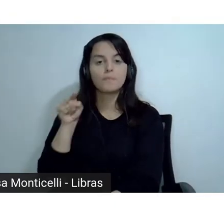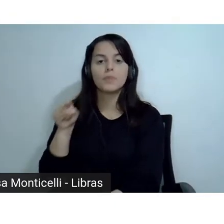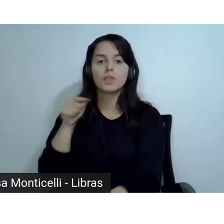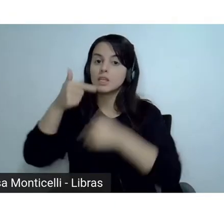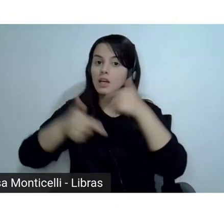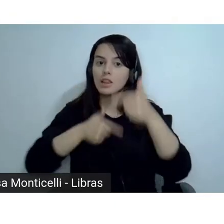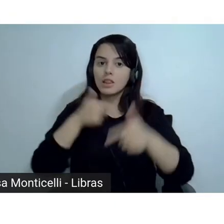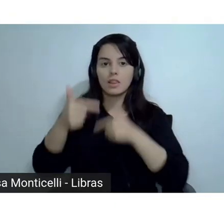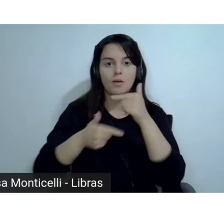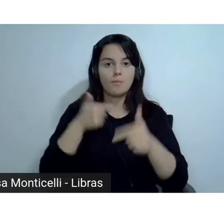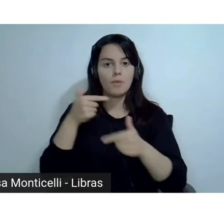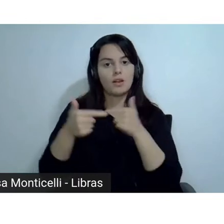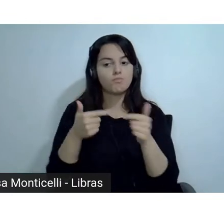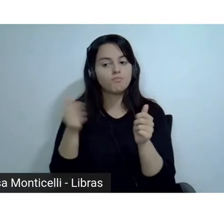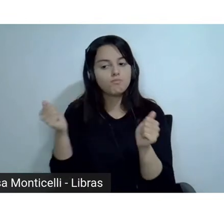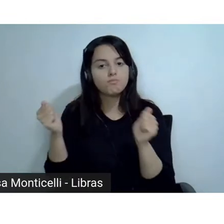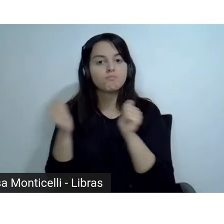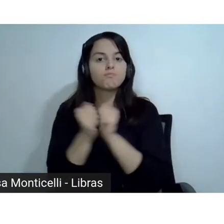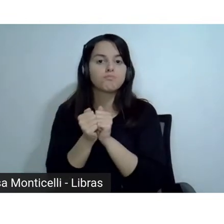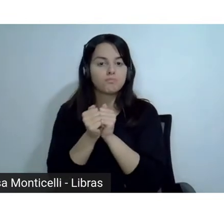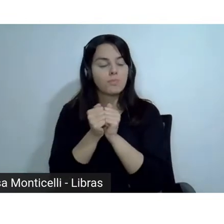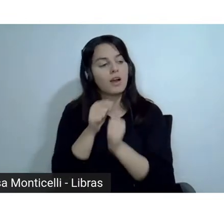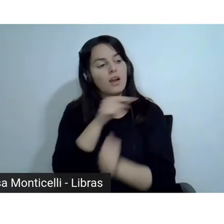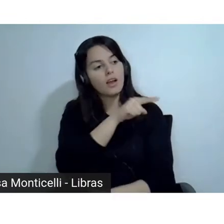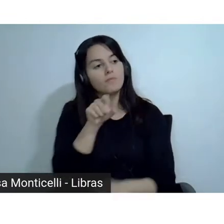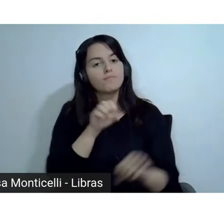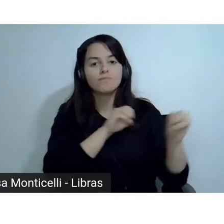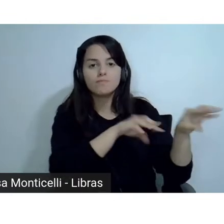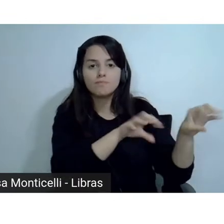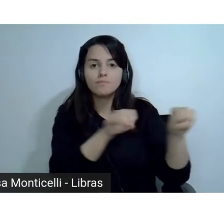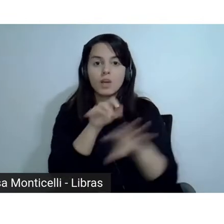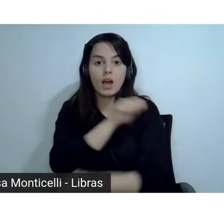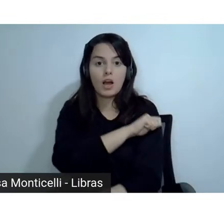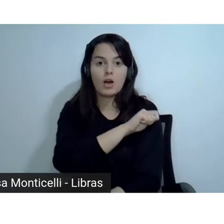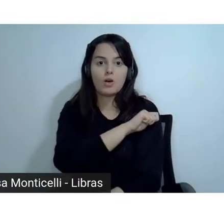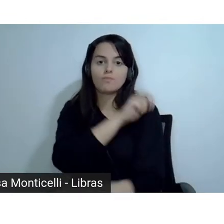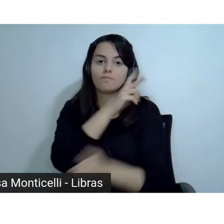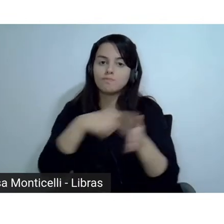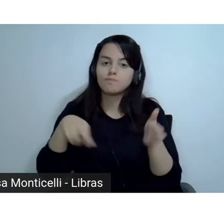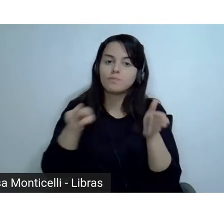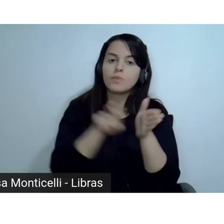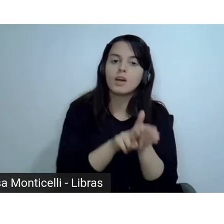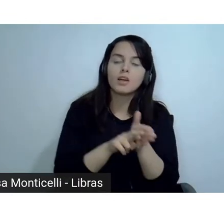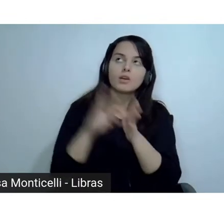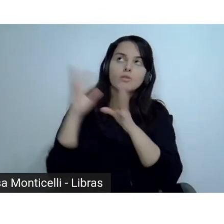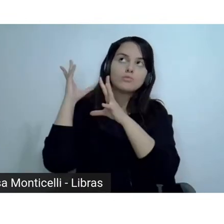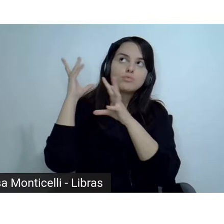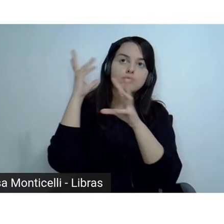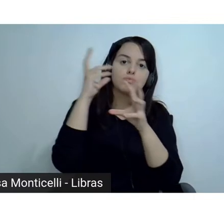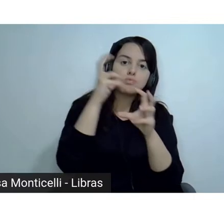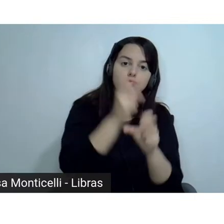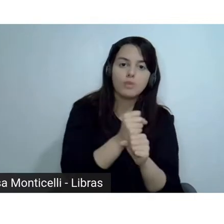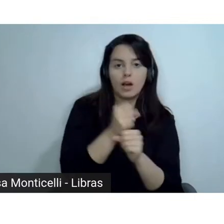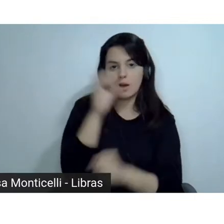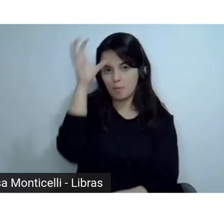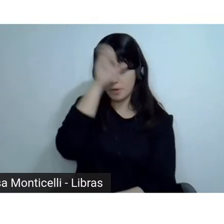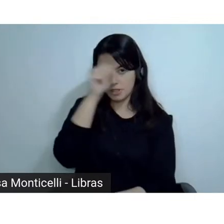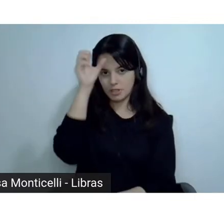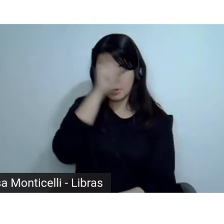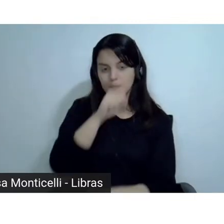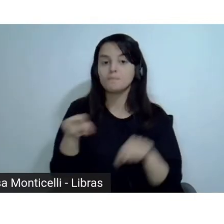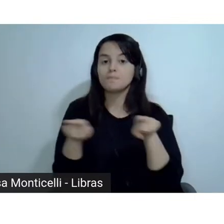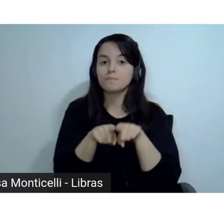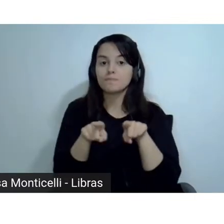então, um foco à recuperação, à recomposição das aprendizagens. Então, vamos aproveitar este momento e, com